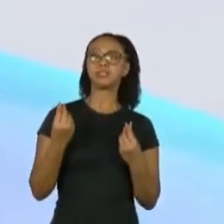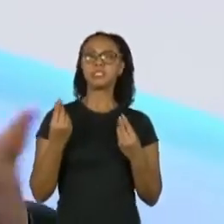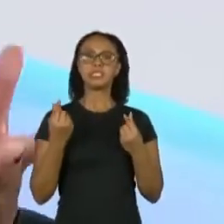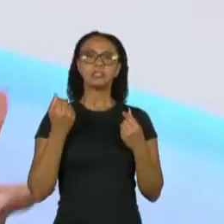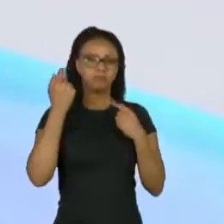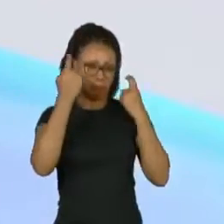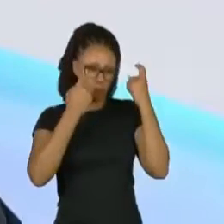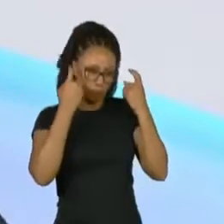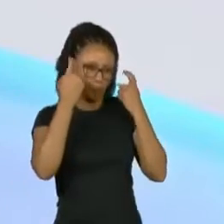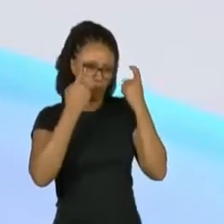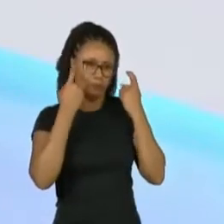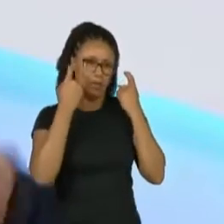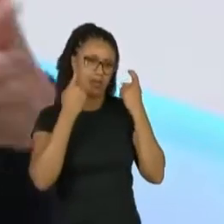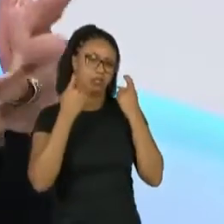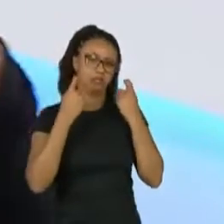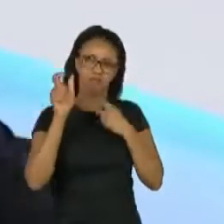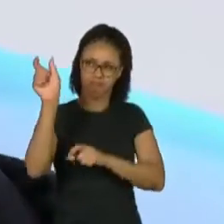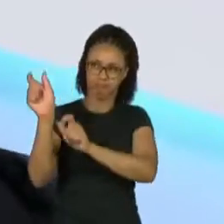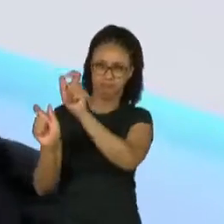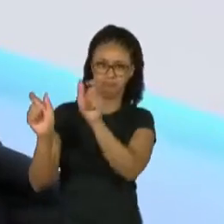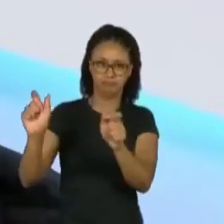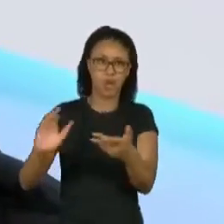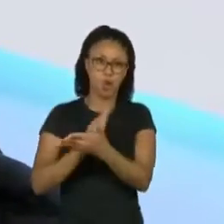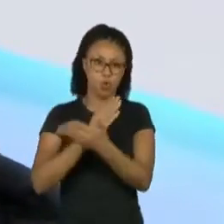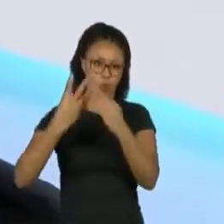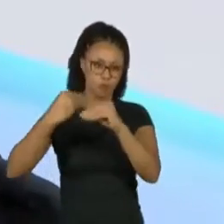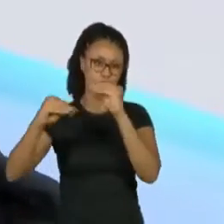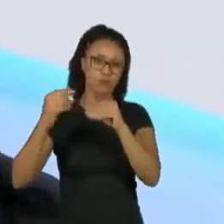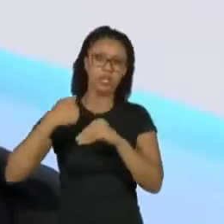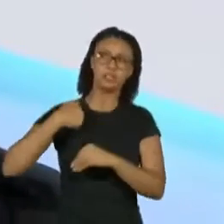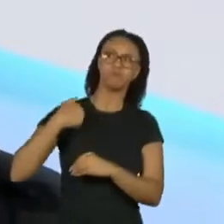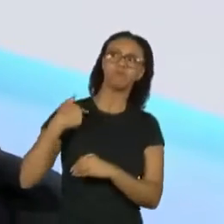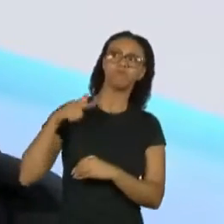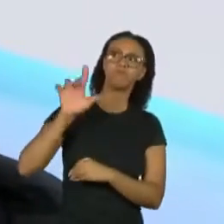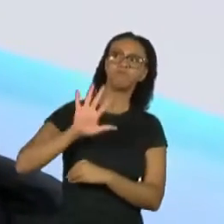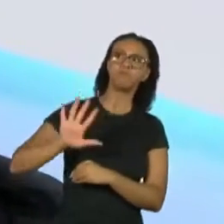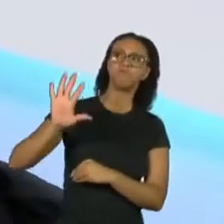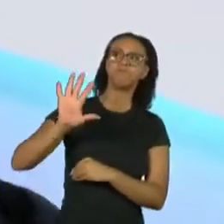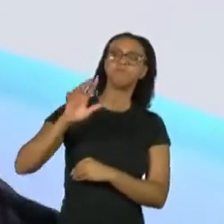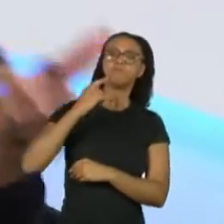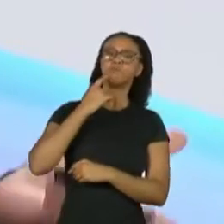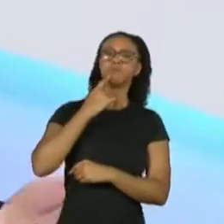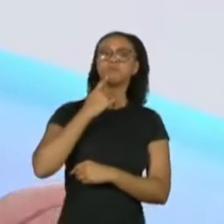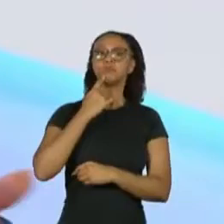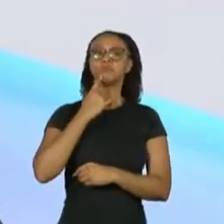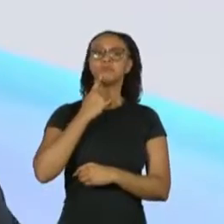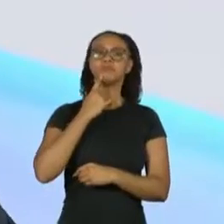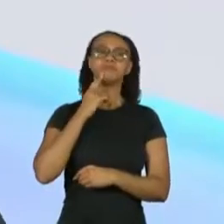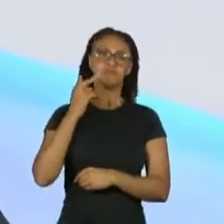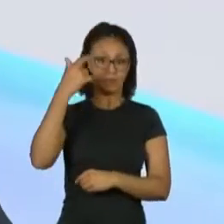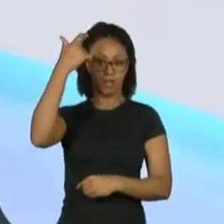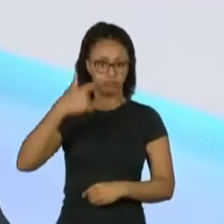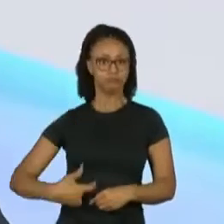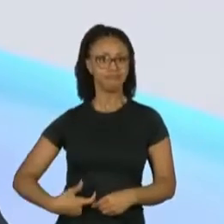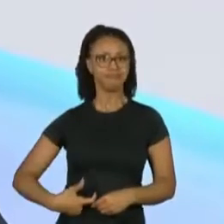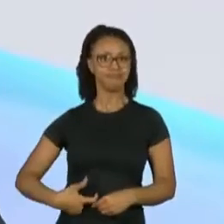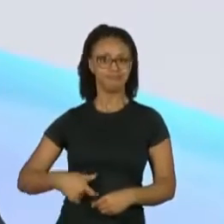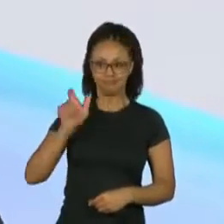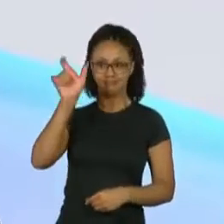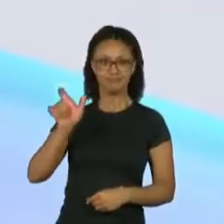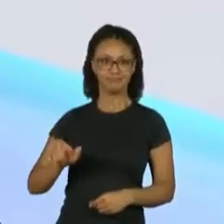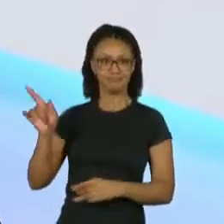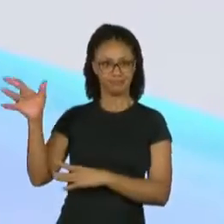alguns personagens, algumas novelas que eu fiz e que eu fazia o papel da